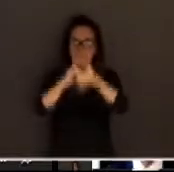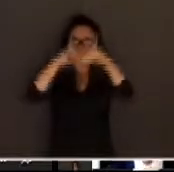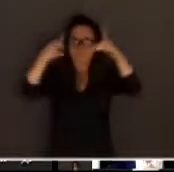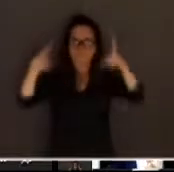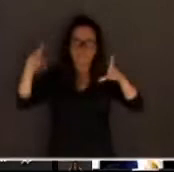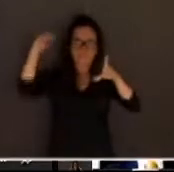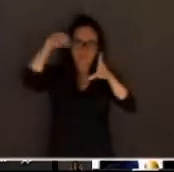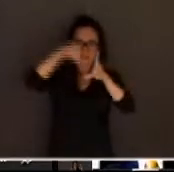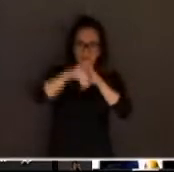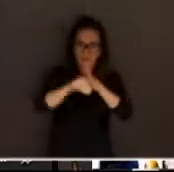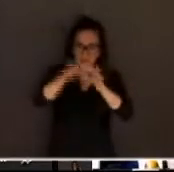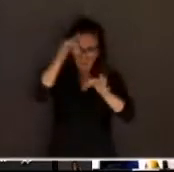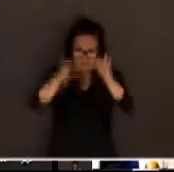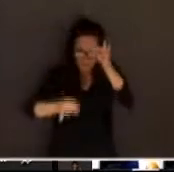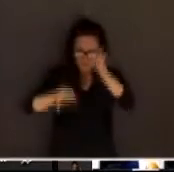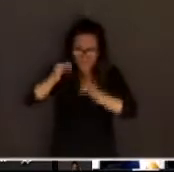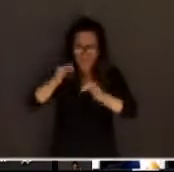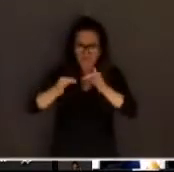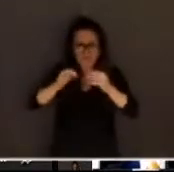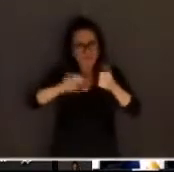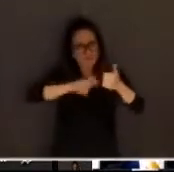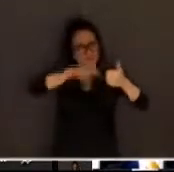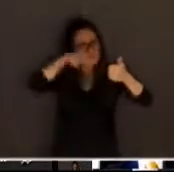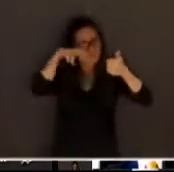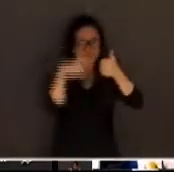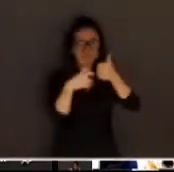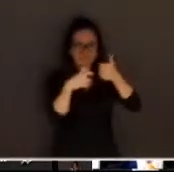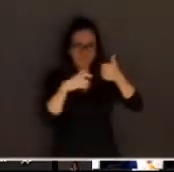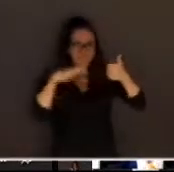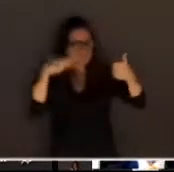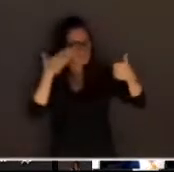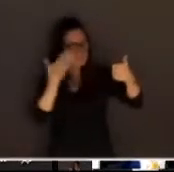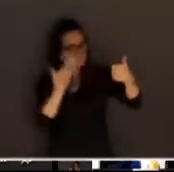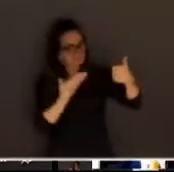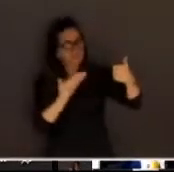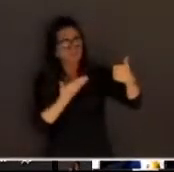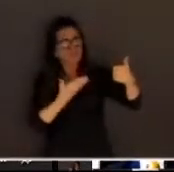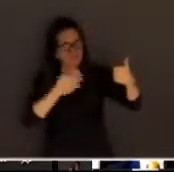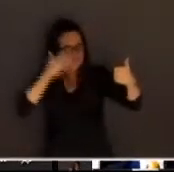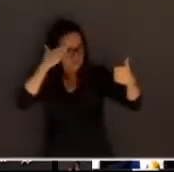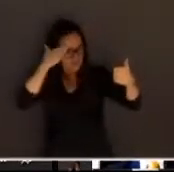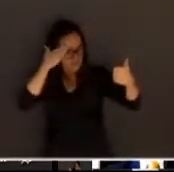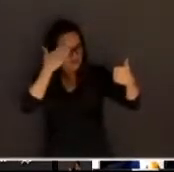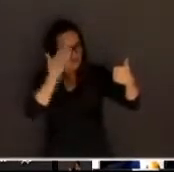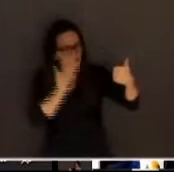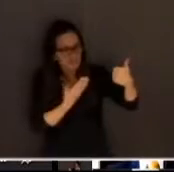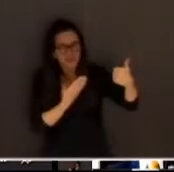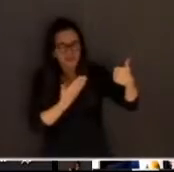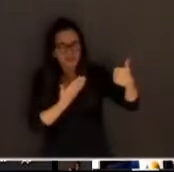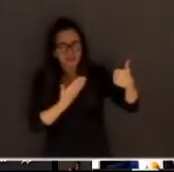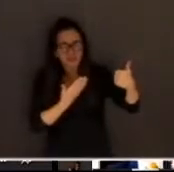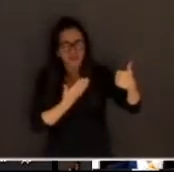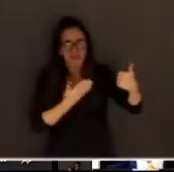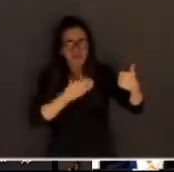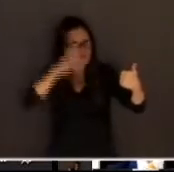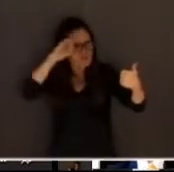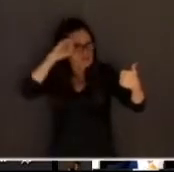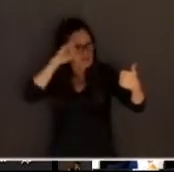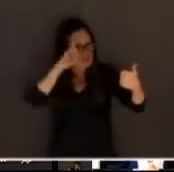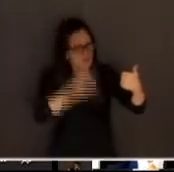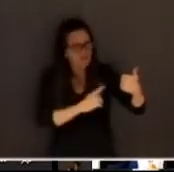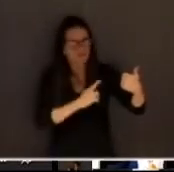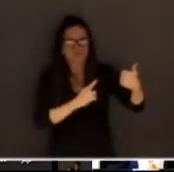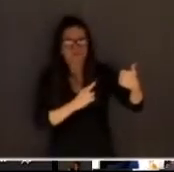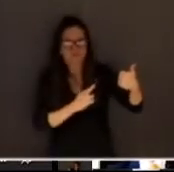Judiciário. O Tribunal do Júri merece respeito. O Tribunal do Júri merece reverência.